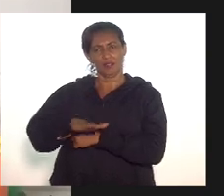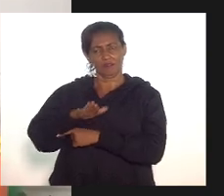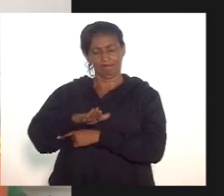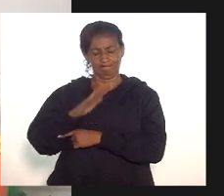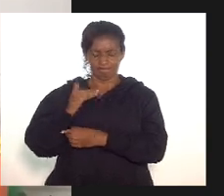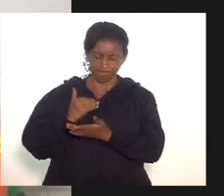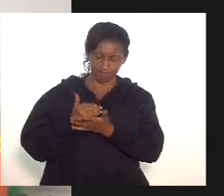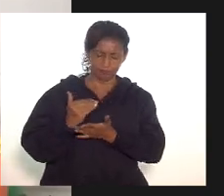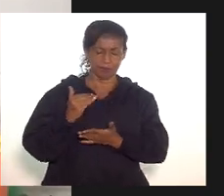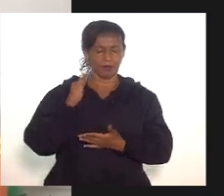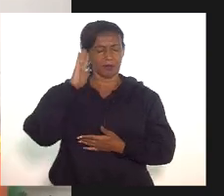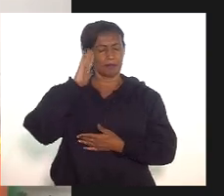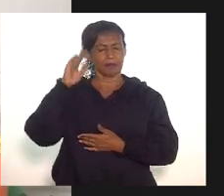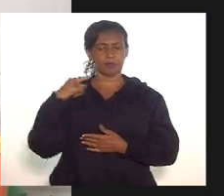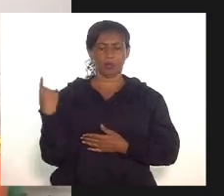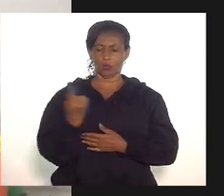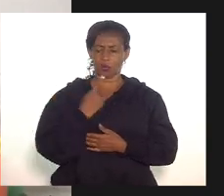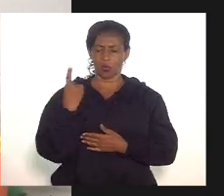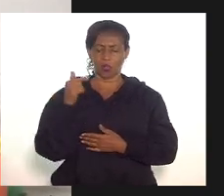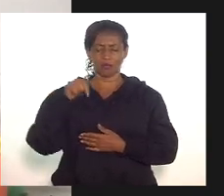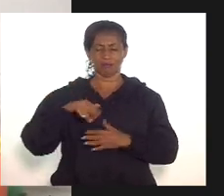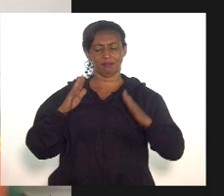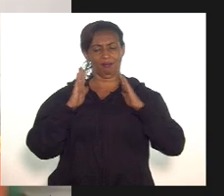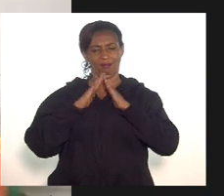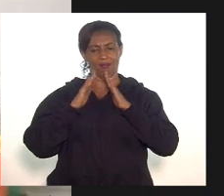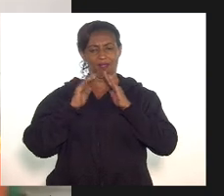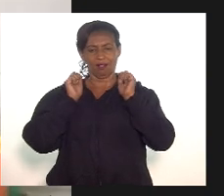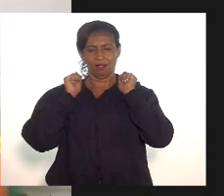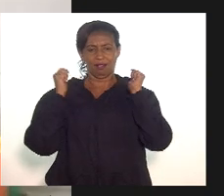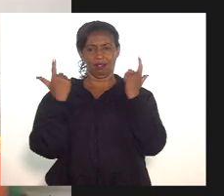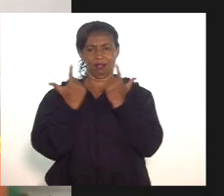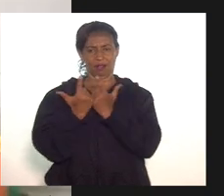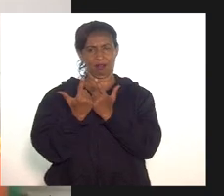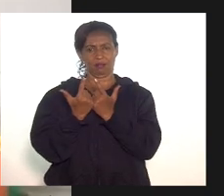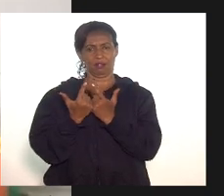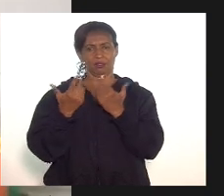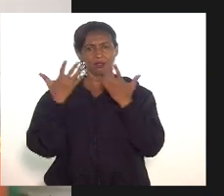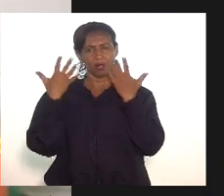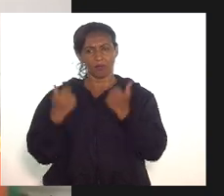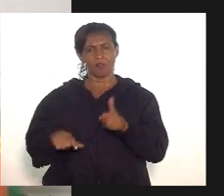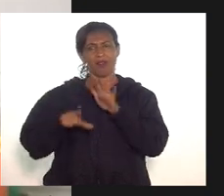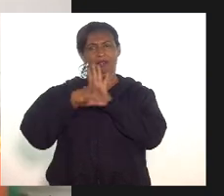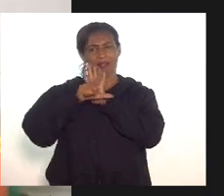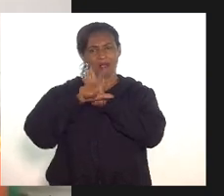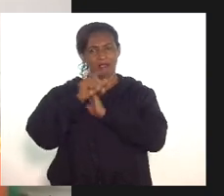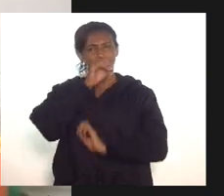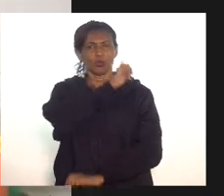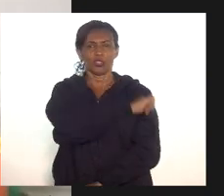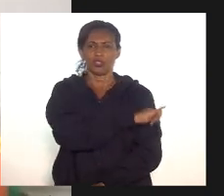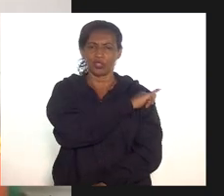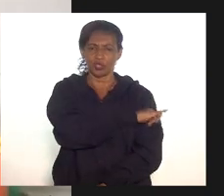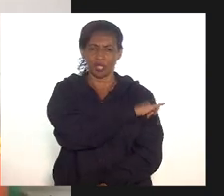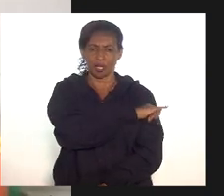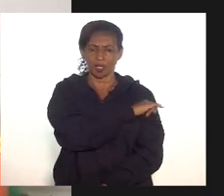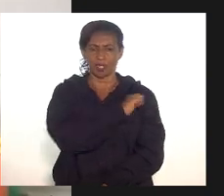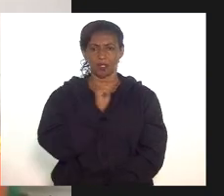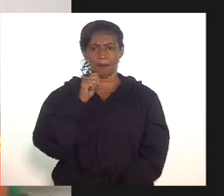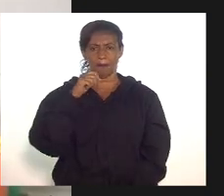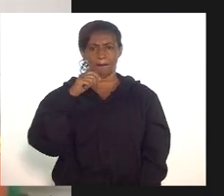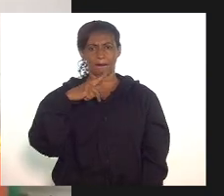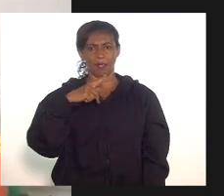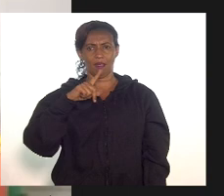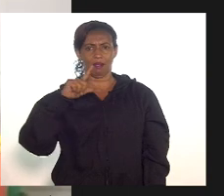fundamental. Nós, aqui nessa casa, aprovamos o projeto de lei. Hoje é lei no Rio de Janeiro, o PL